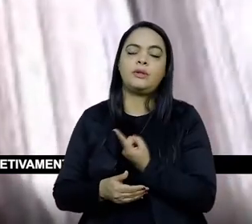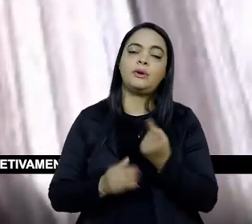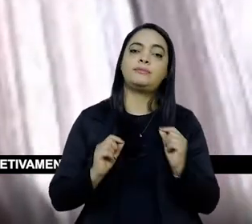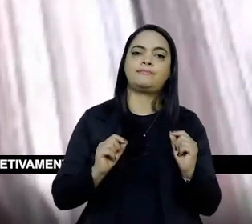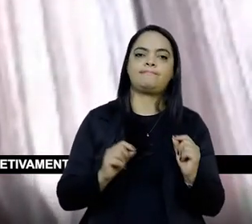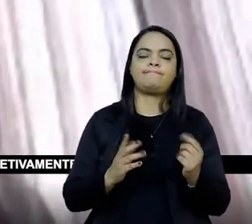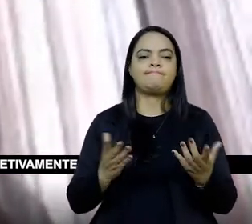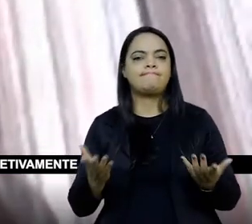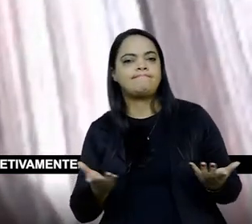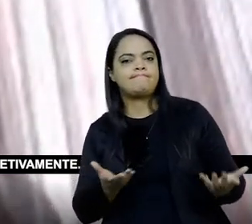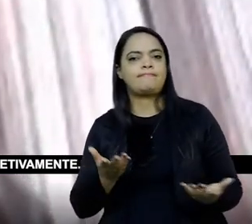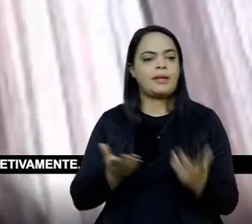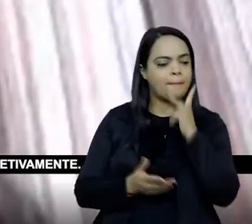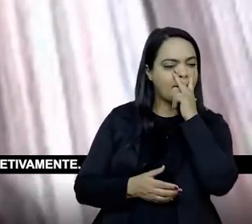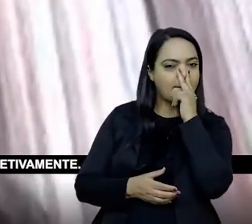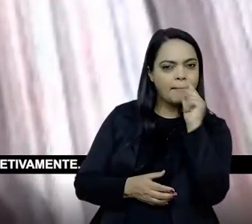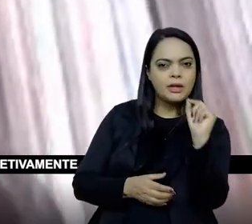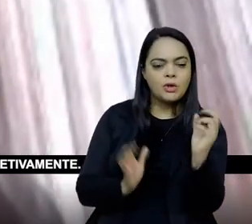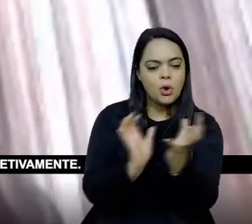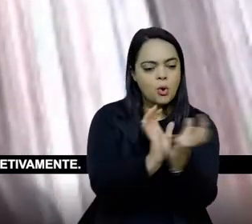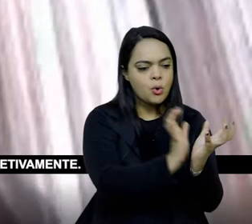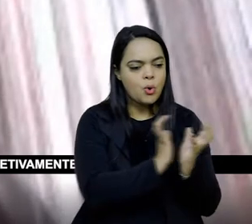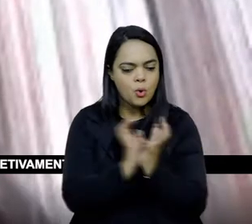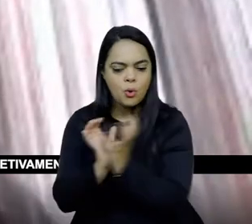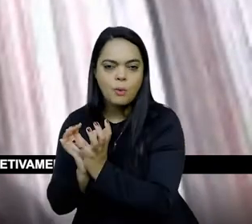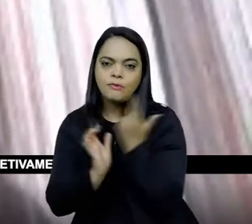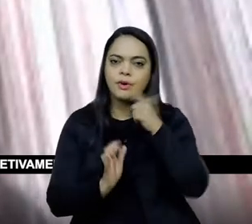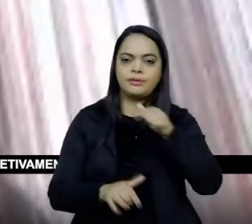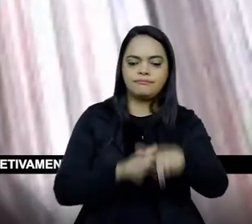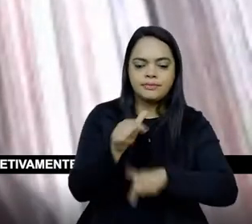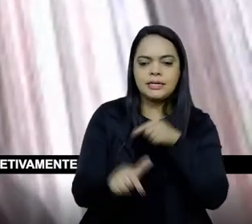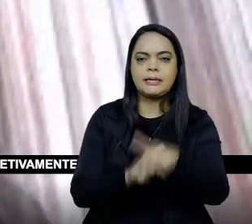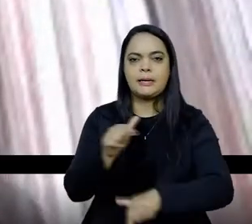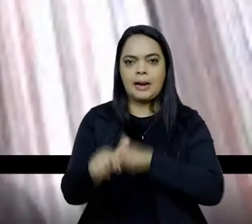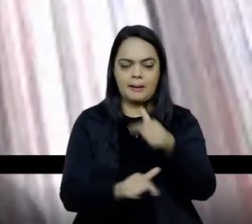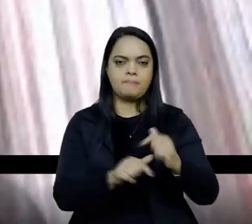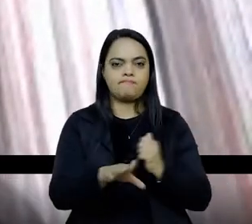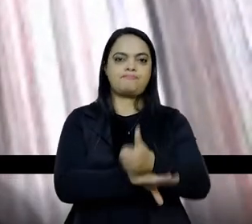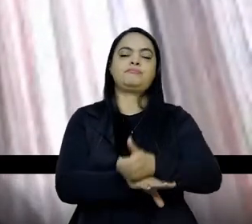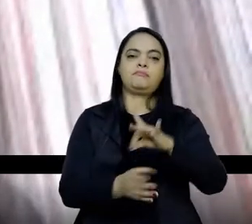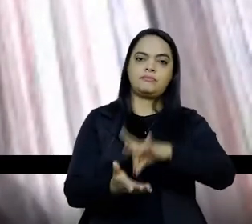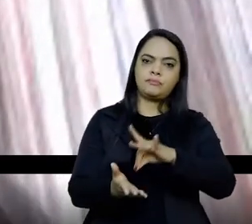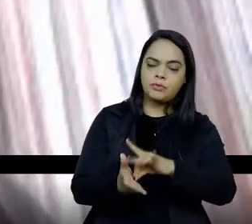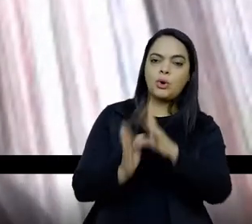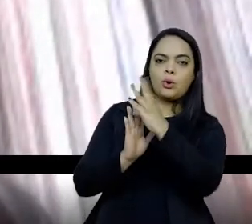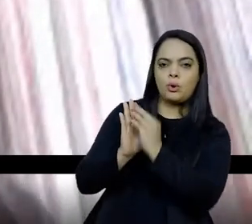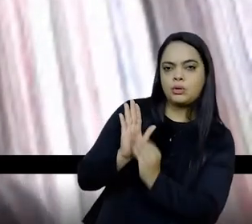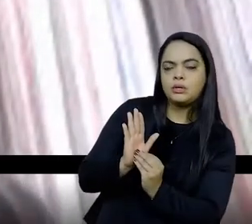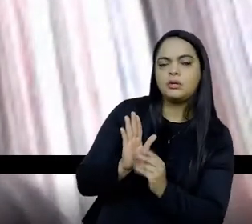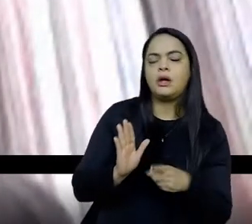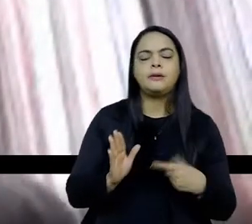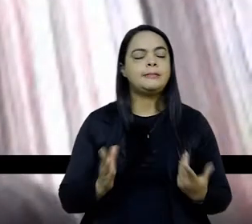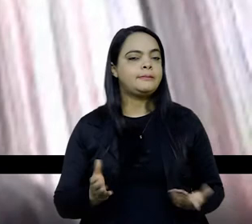ter mais grupos trabalhando, produzindo conteúdos efetivamente, né? E começamos a pensar,